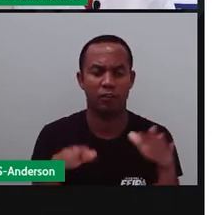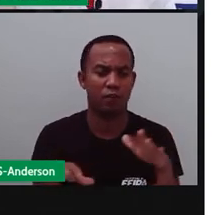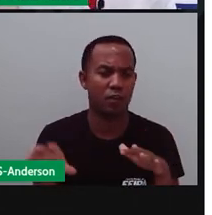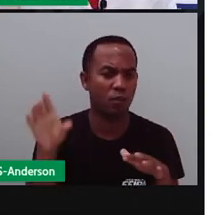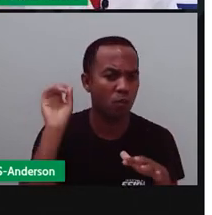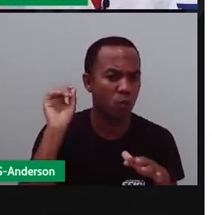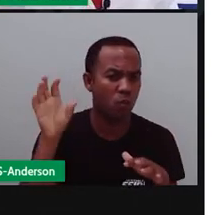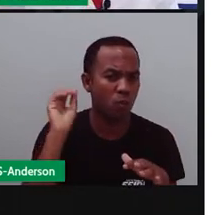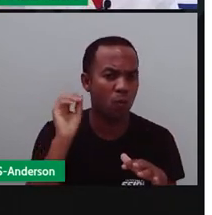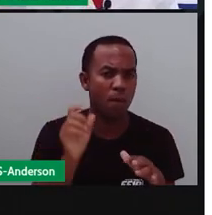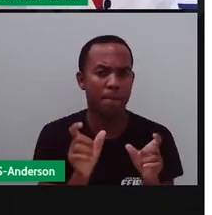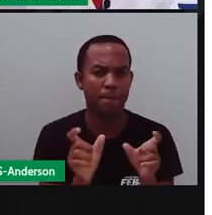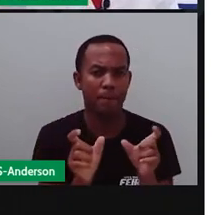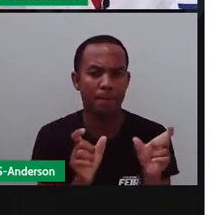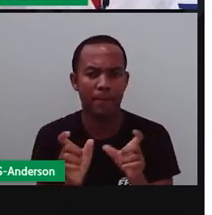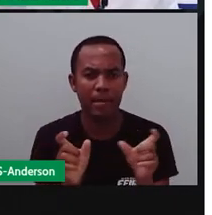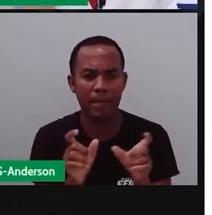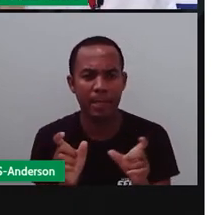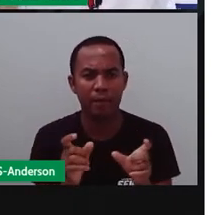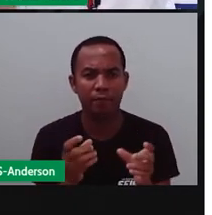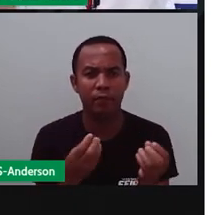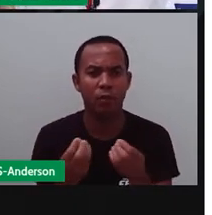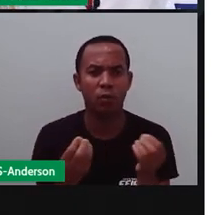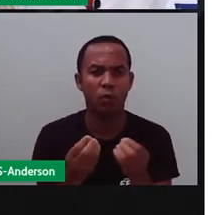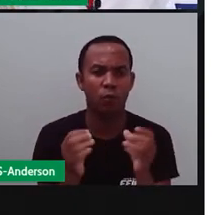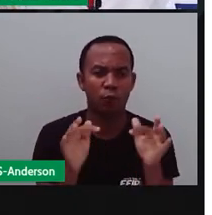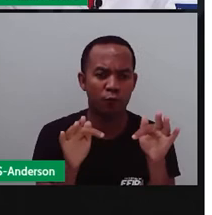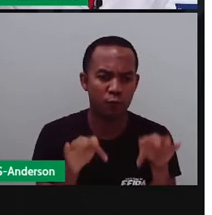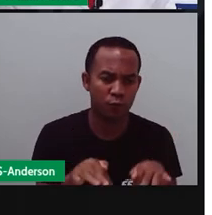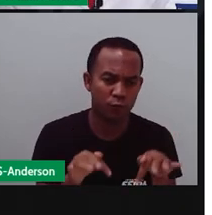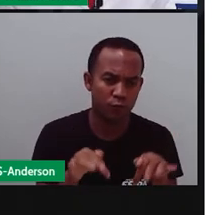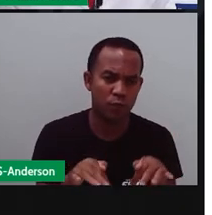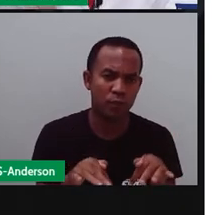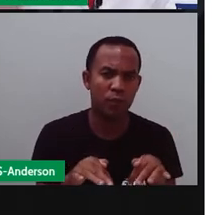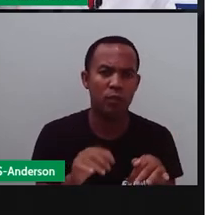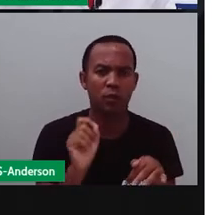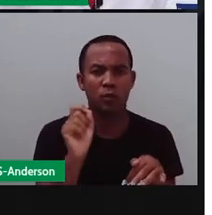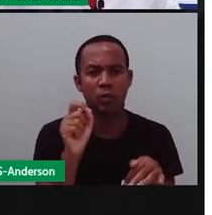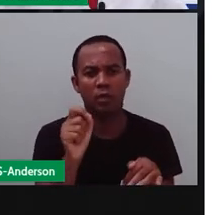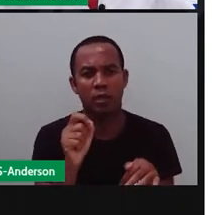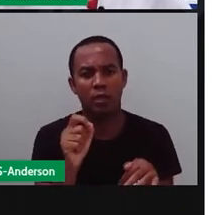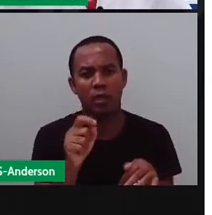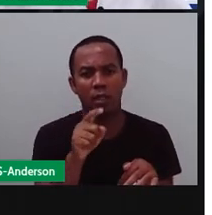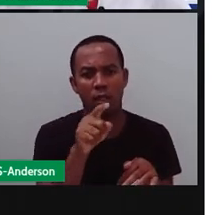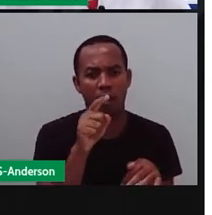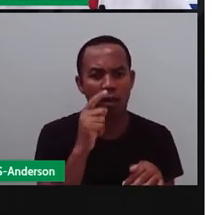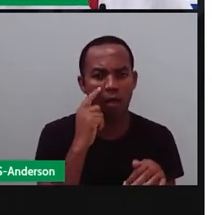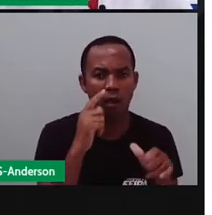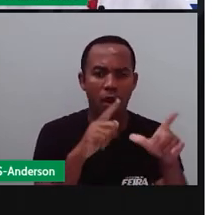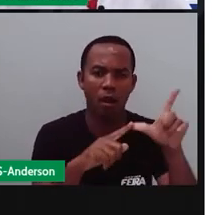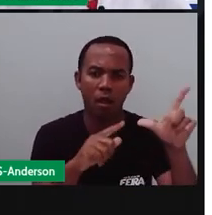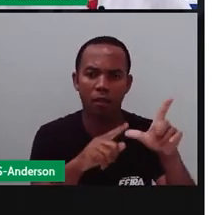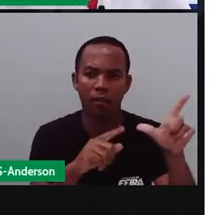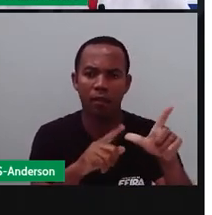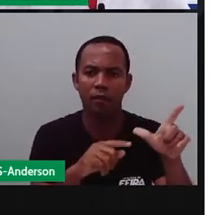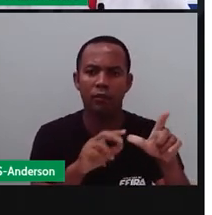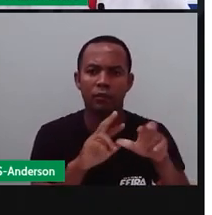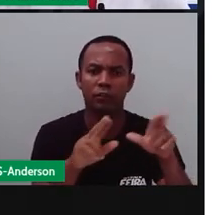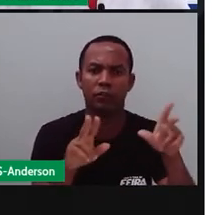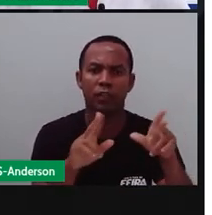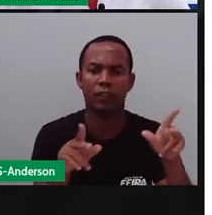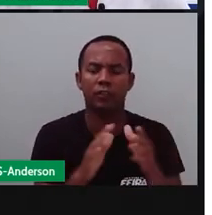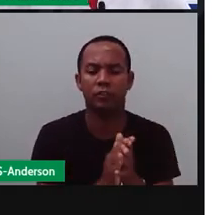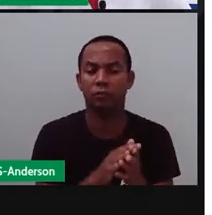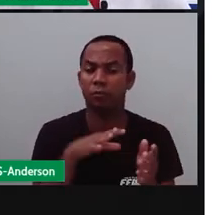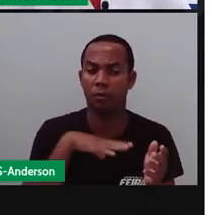né? E palavras que o quê? Que vão terminar em uma vogal e vai ter o som daquela vogal mesmo. Essa é a nossa língua